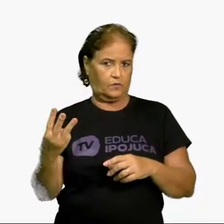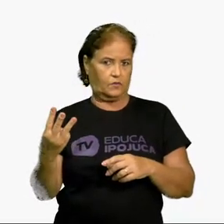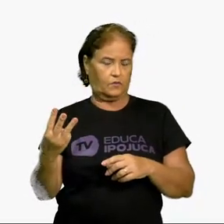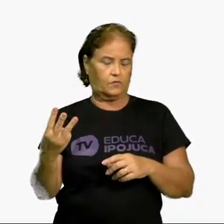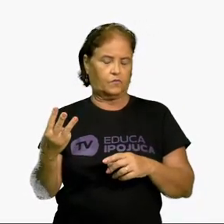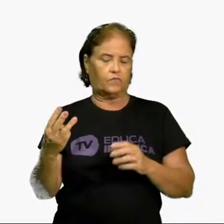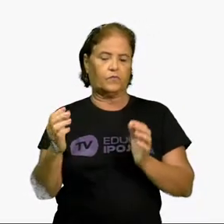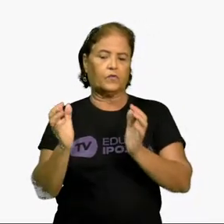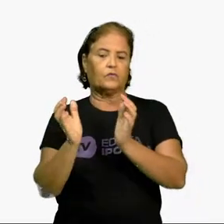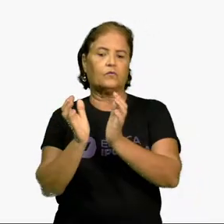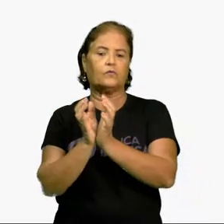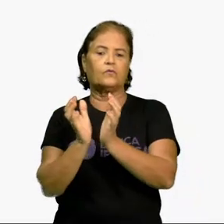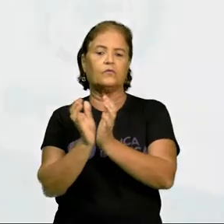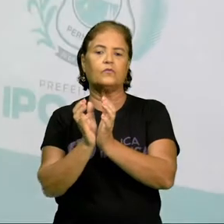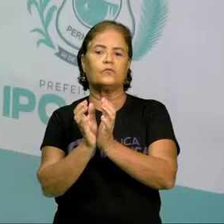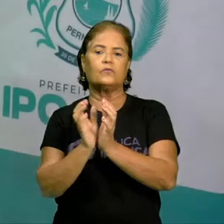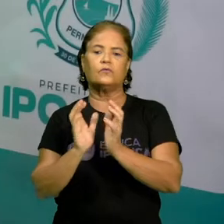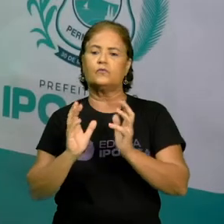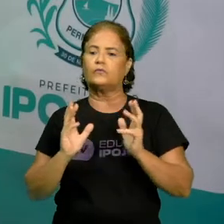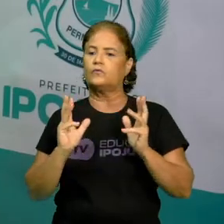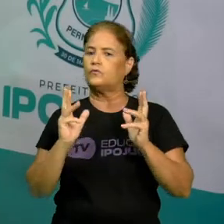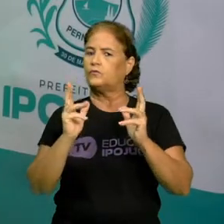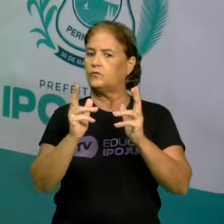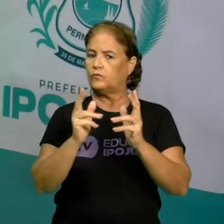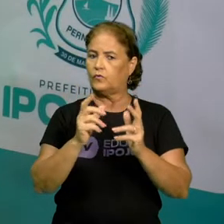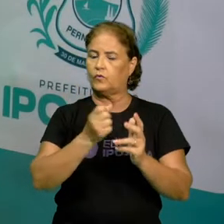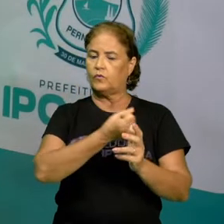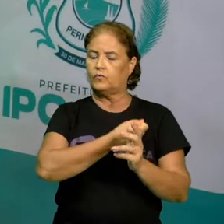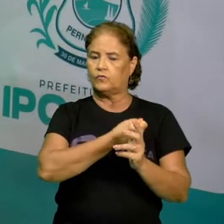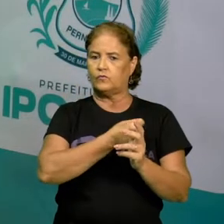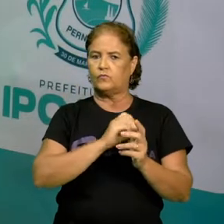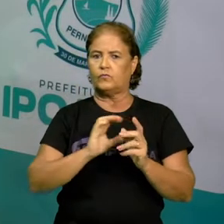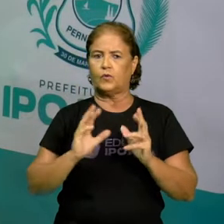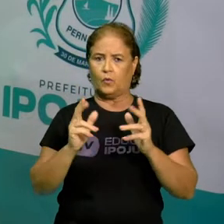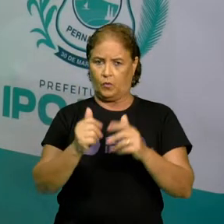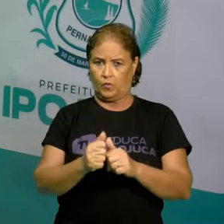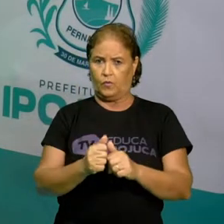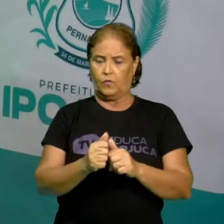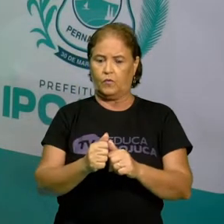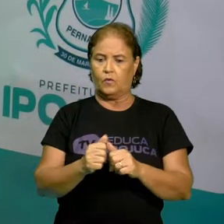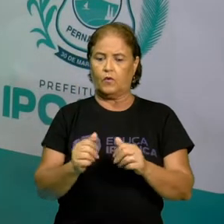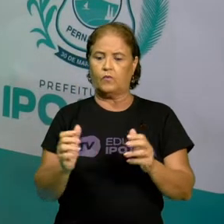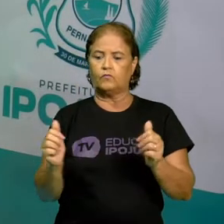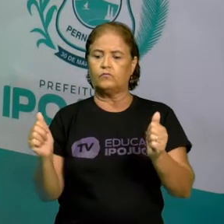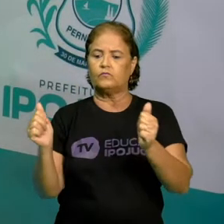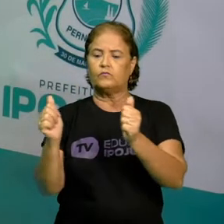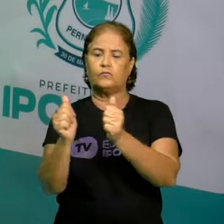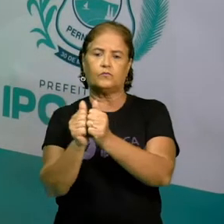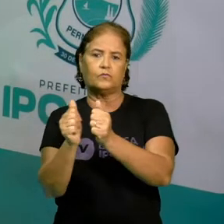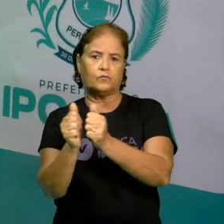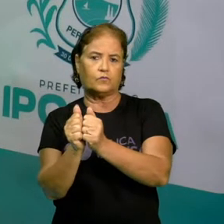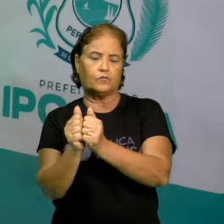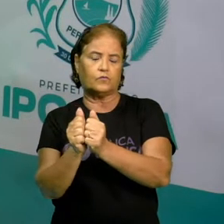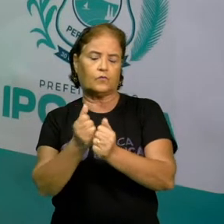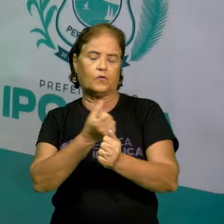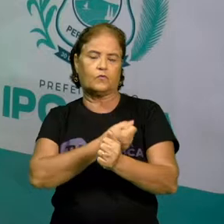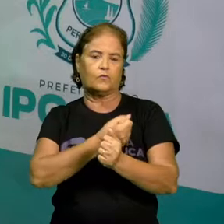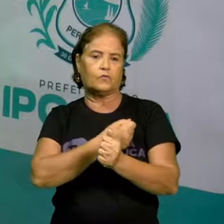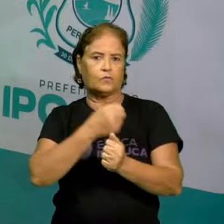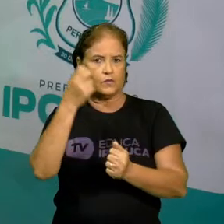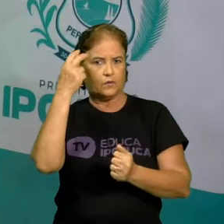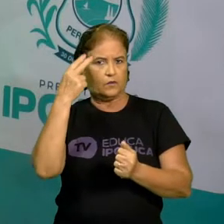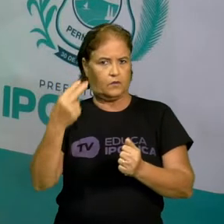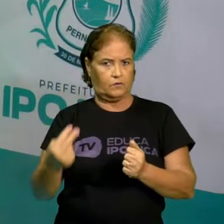inteiros, ele é a união aqui do conjunto dos números naturais também. Olha aí.